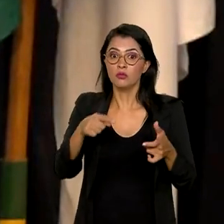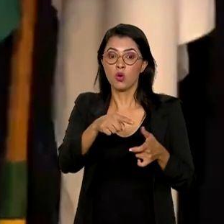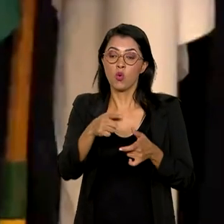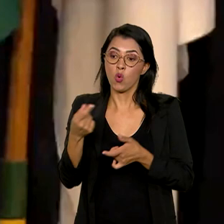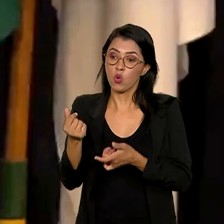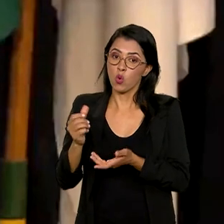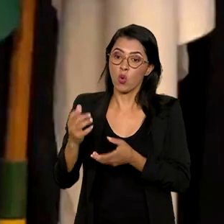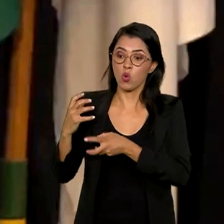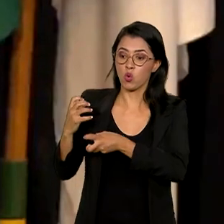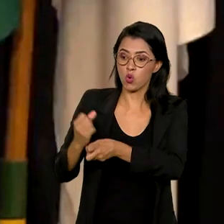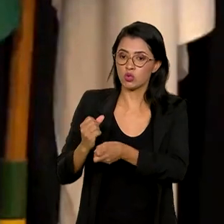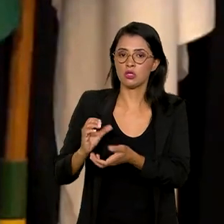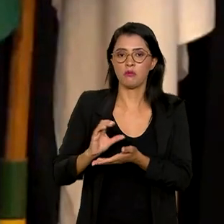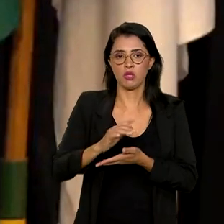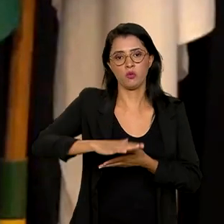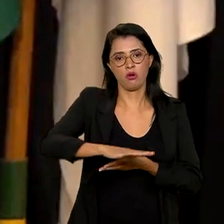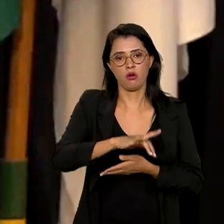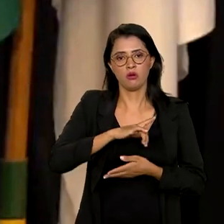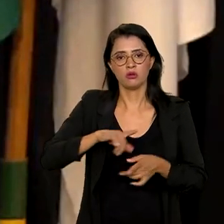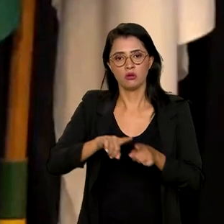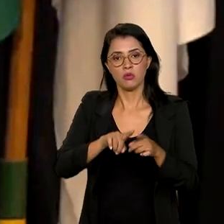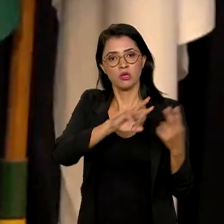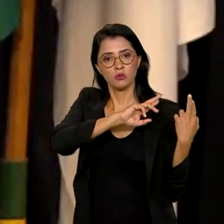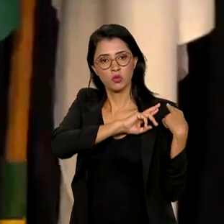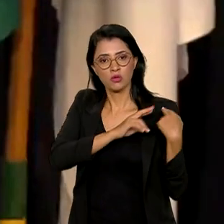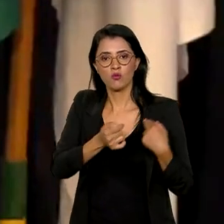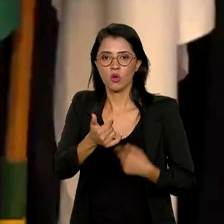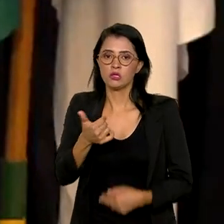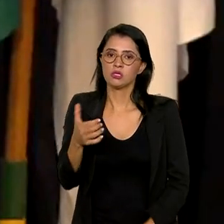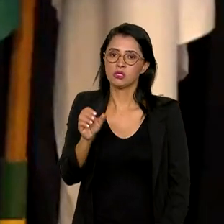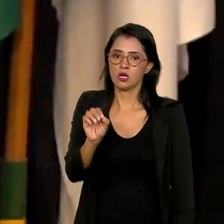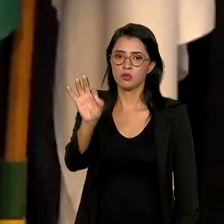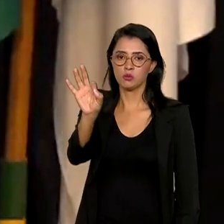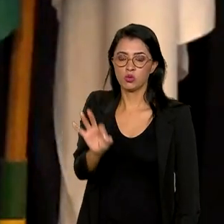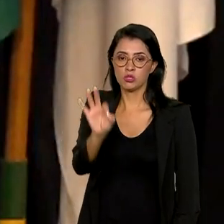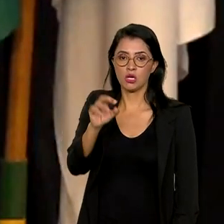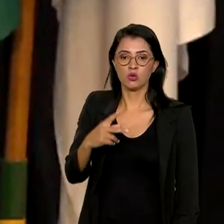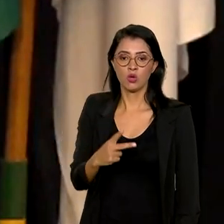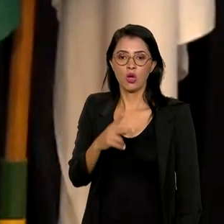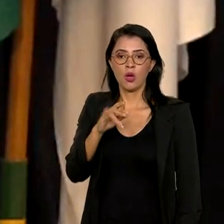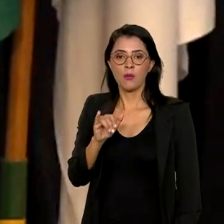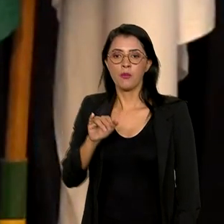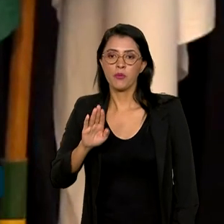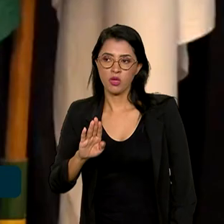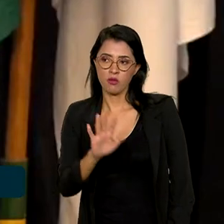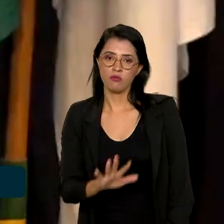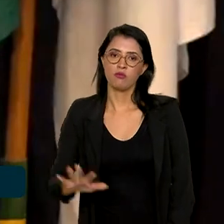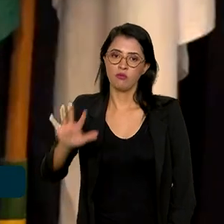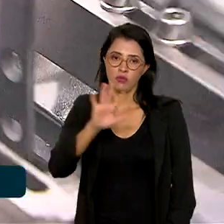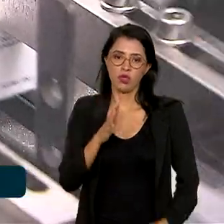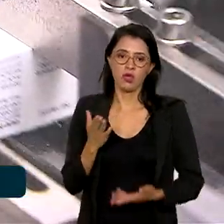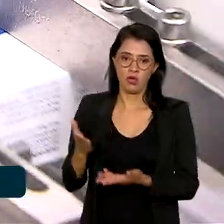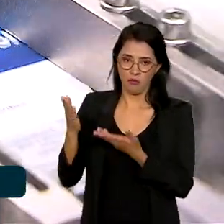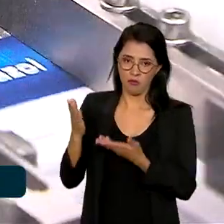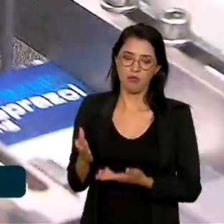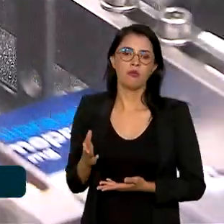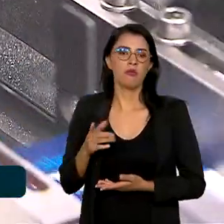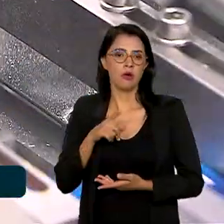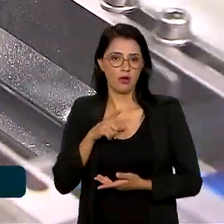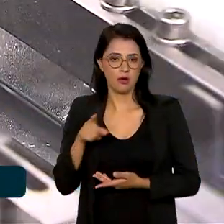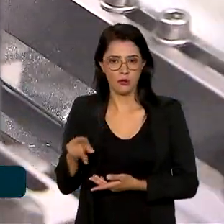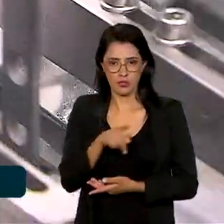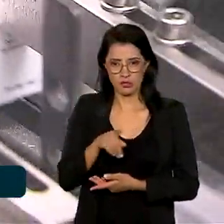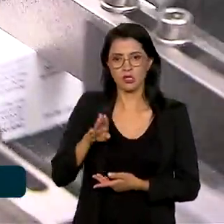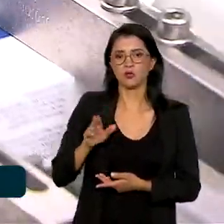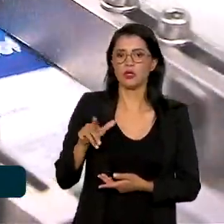orçamentos e também é responsável por quase 10% do PIB nacional. Para a mercadante, a indústria